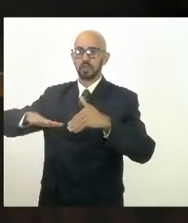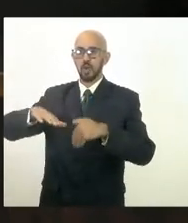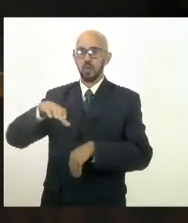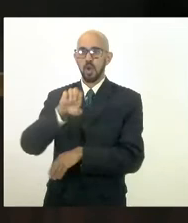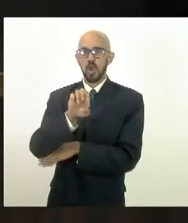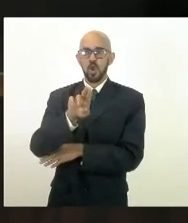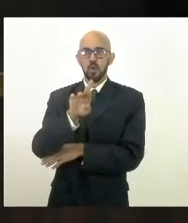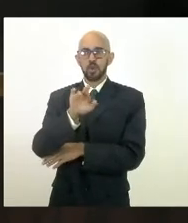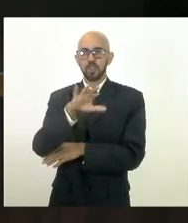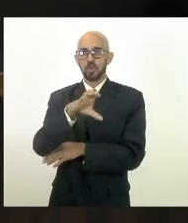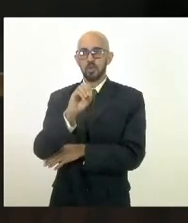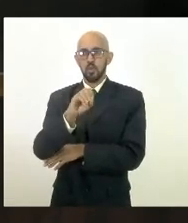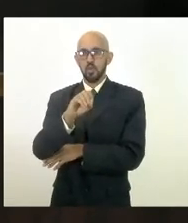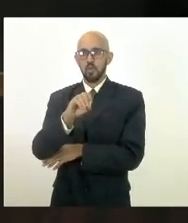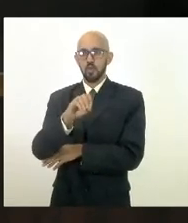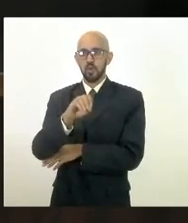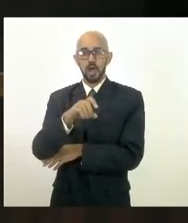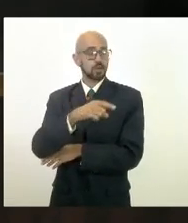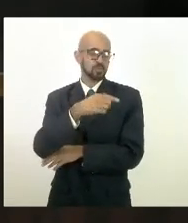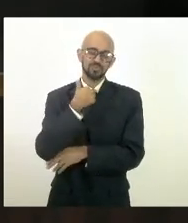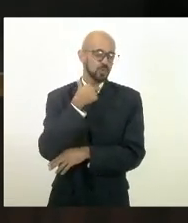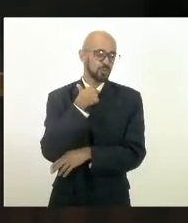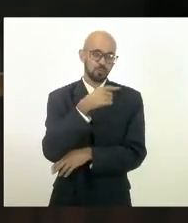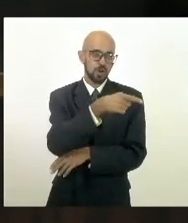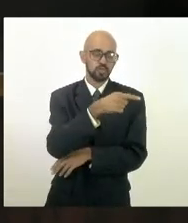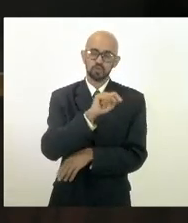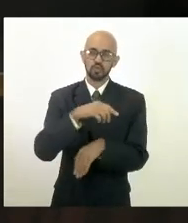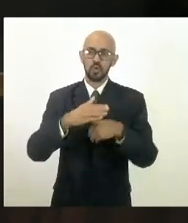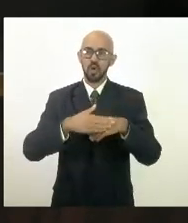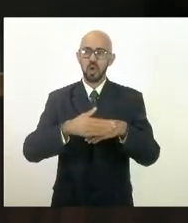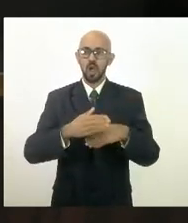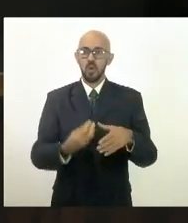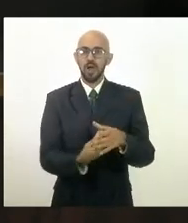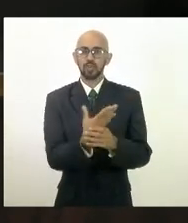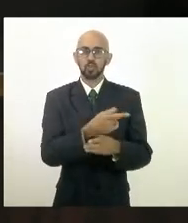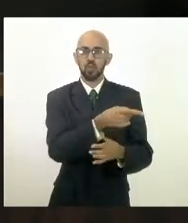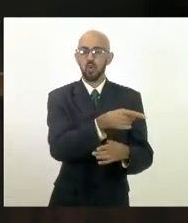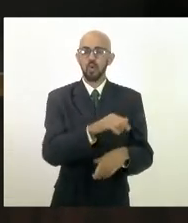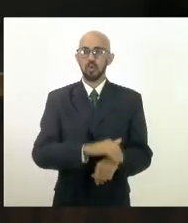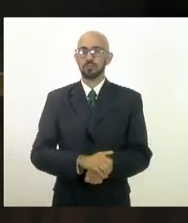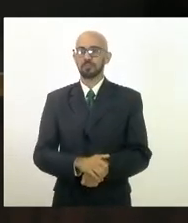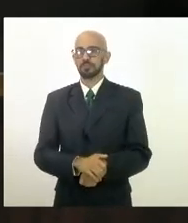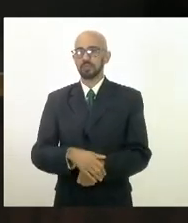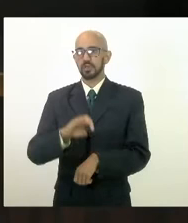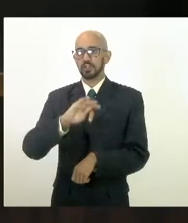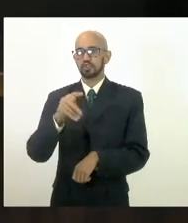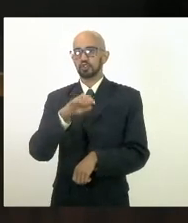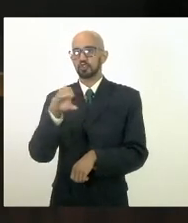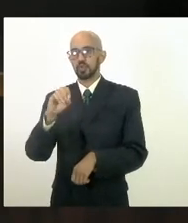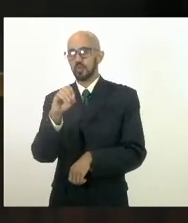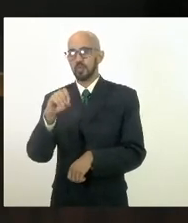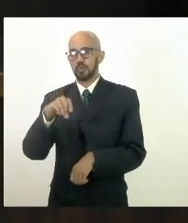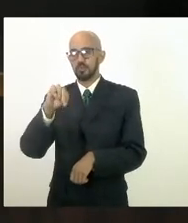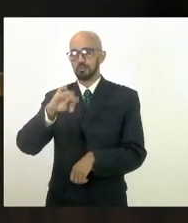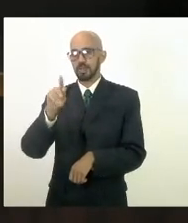Júnior não vossa excelência autor não pode deputado Chico Machado